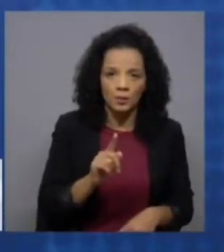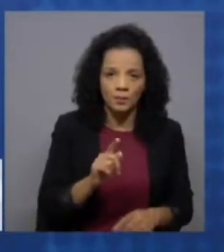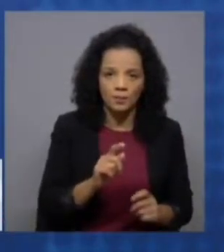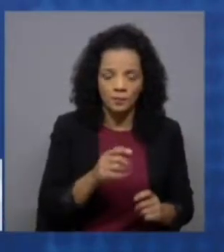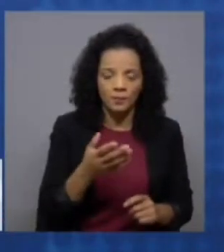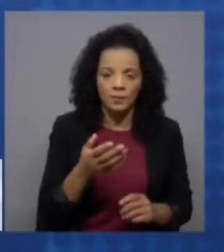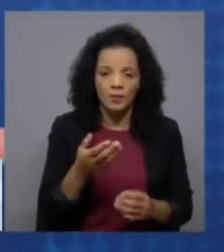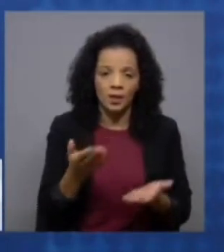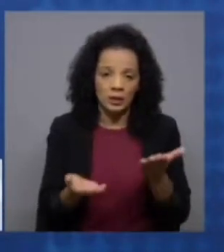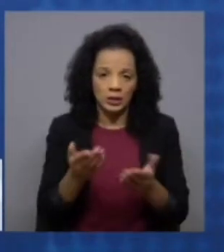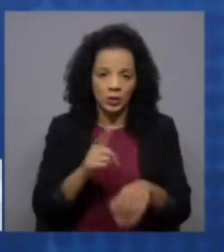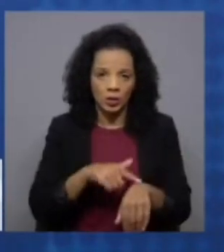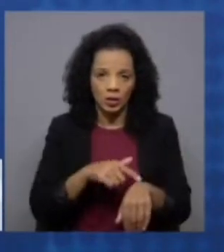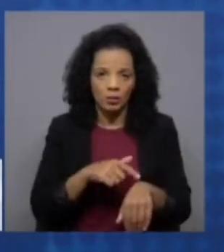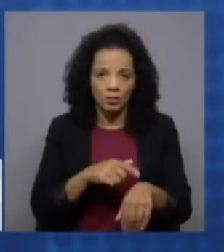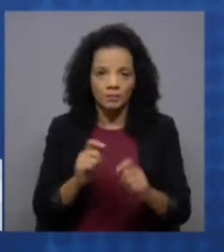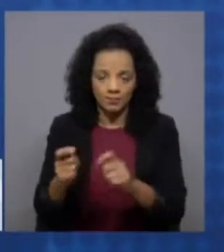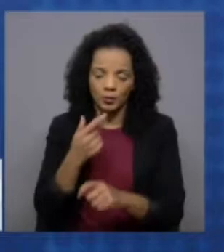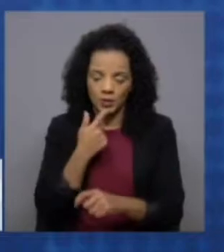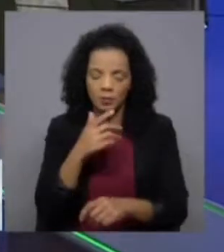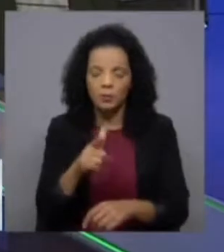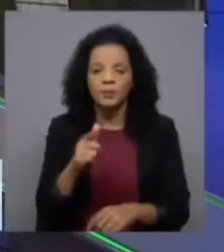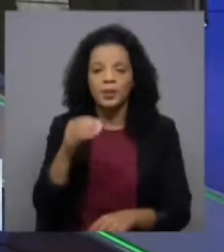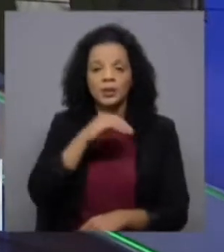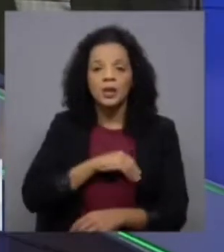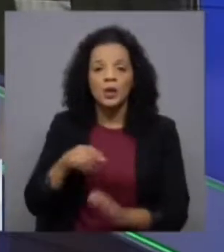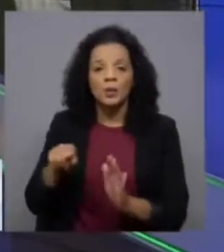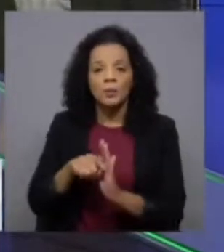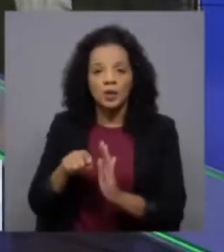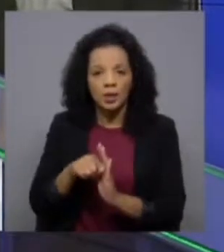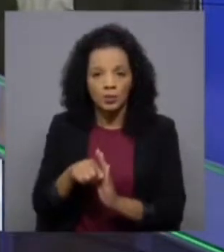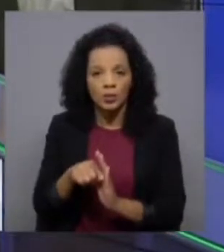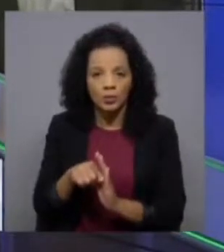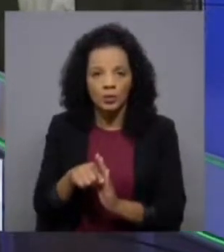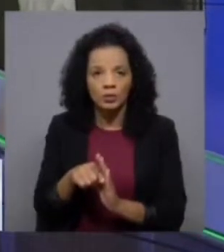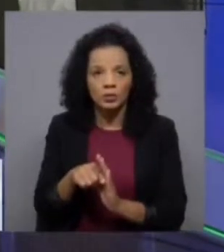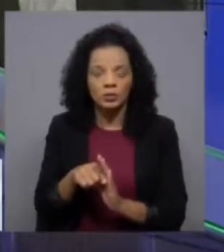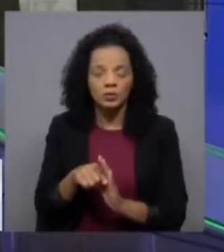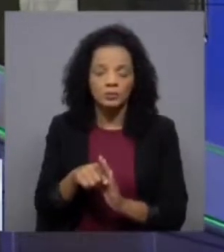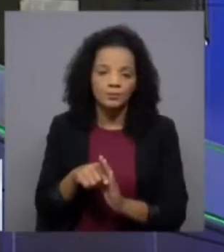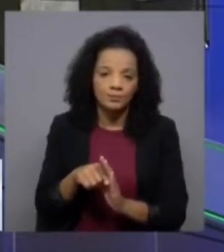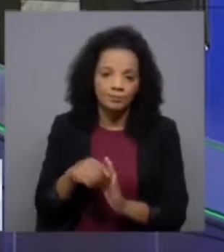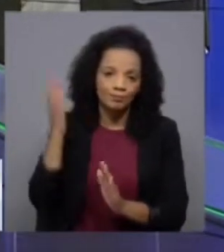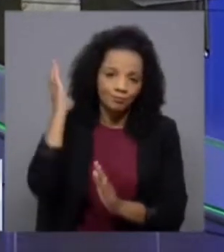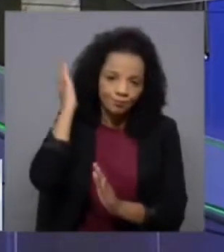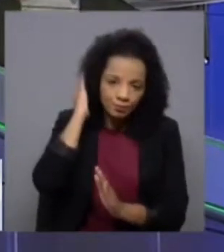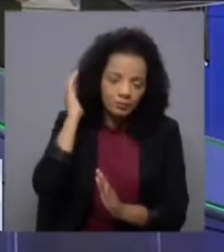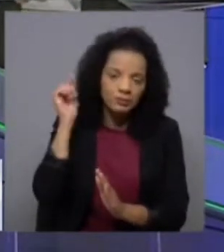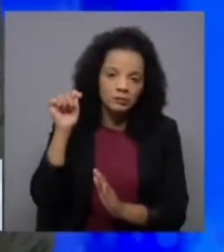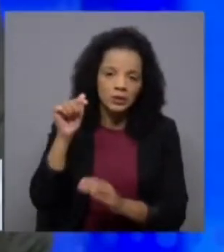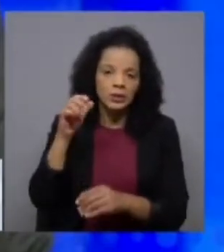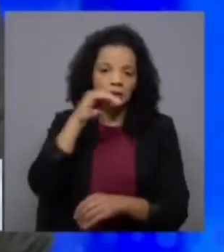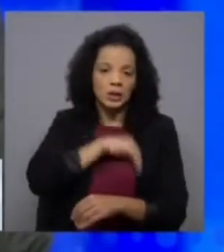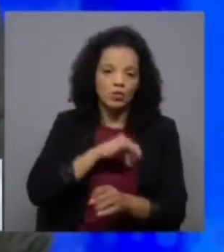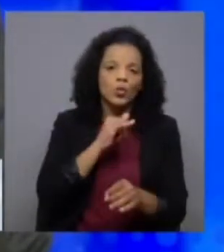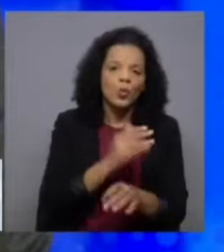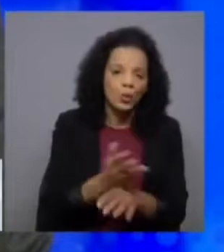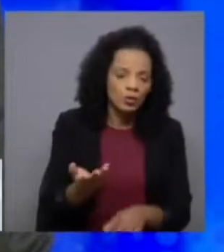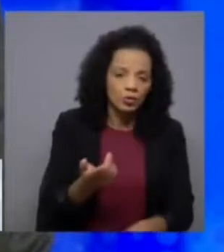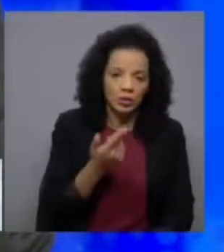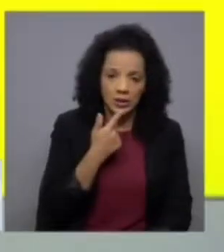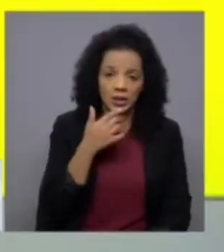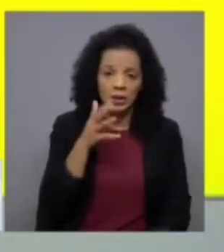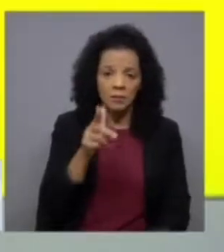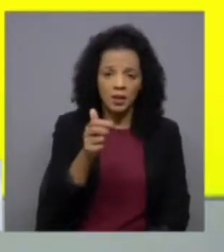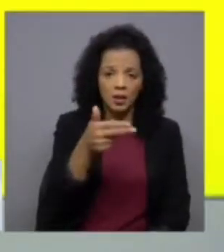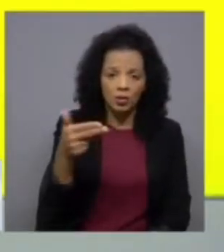equilibrar os tempos. Salário mínimo ficar dependente dos outros salários, ou seja, mil euros